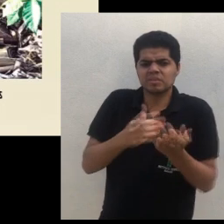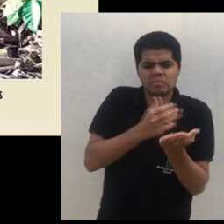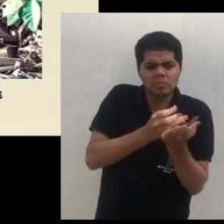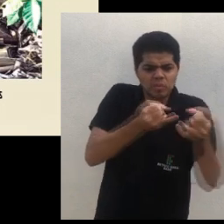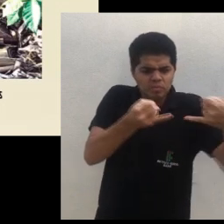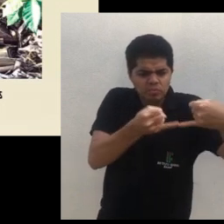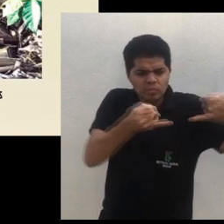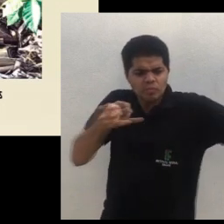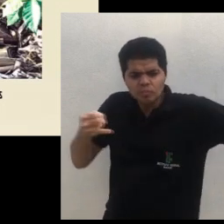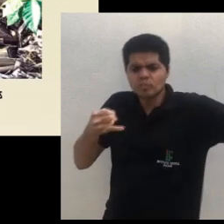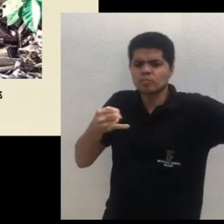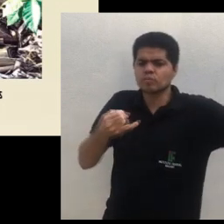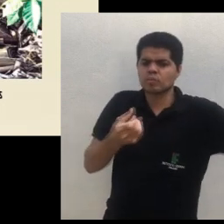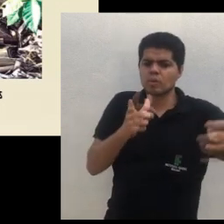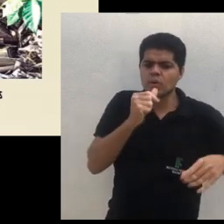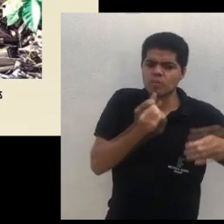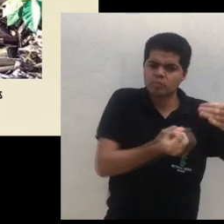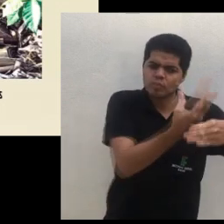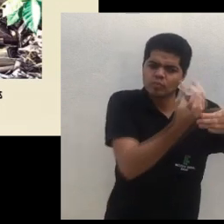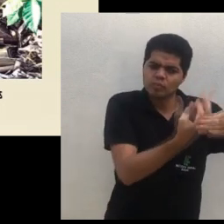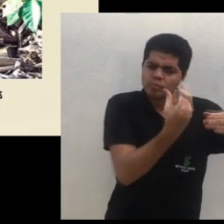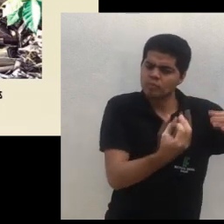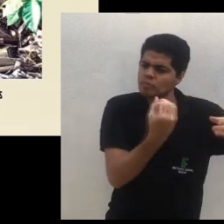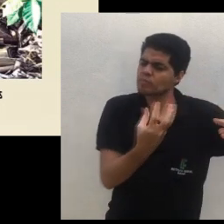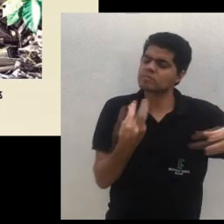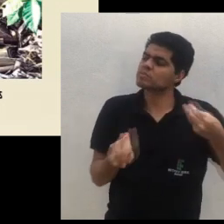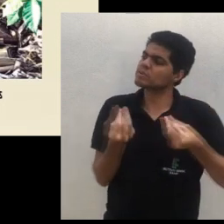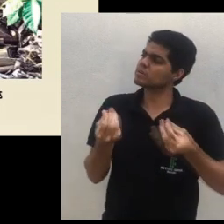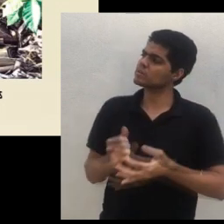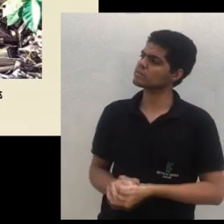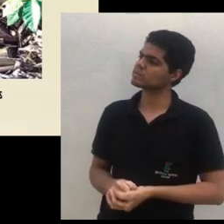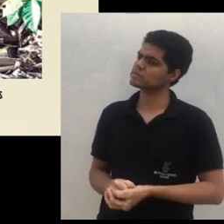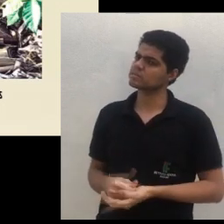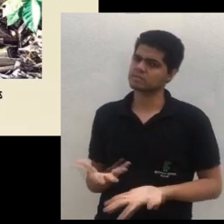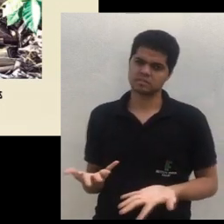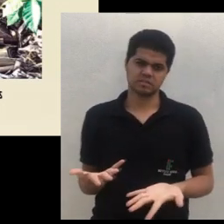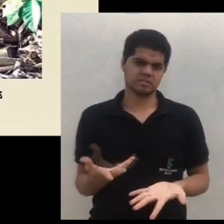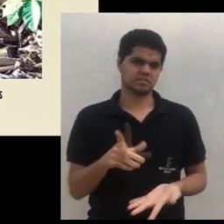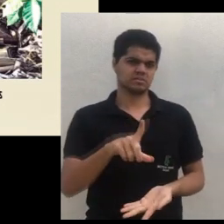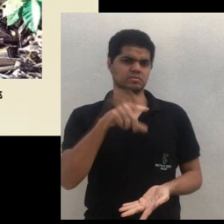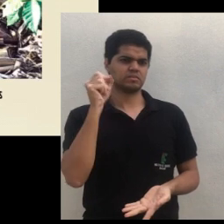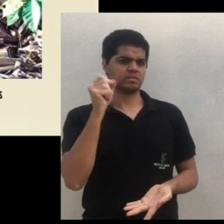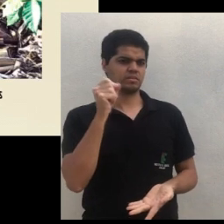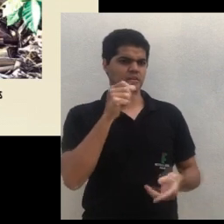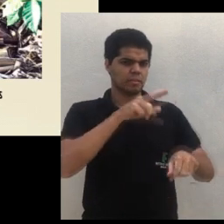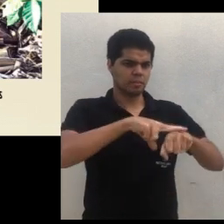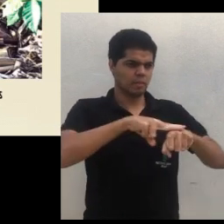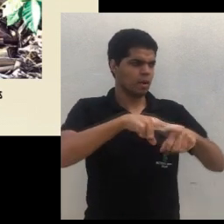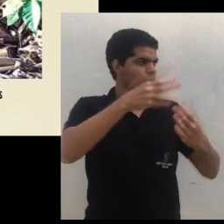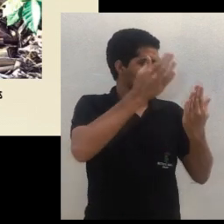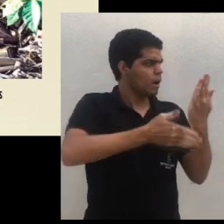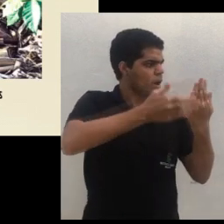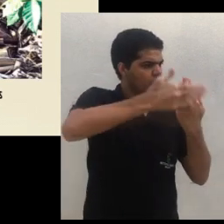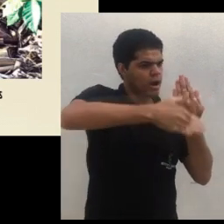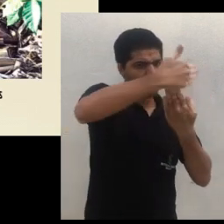não sei Nós vamos sentar Por isso que hoje a gente vai sentar com o agricultor e ver com ele Então na proposta se eu tenho aqui